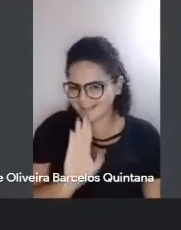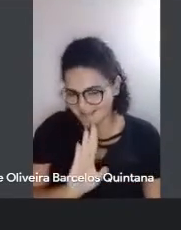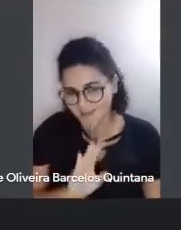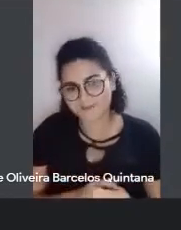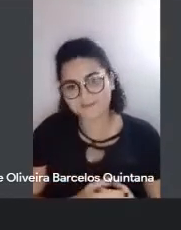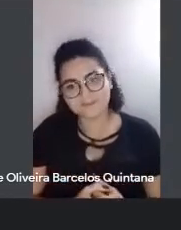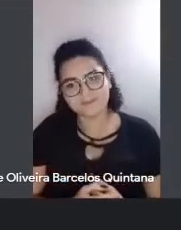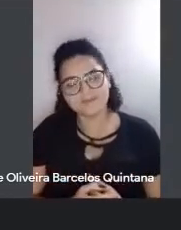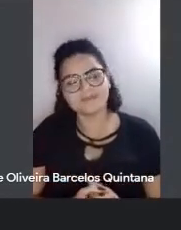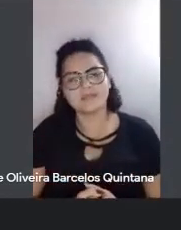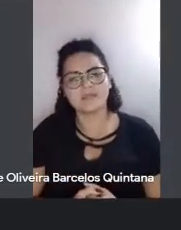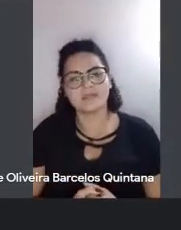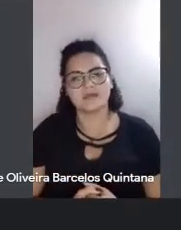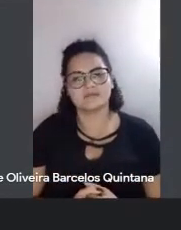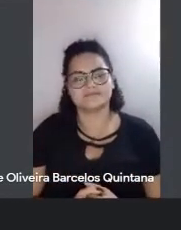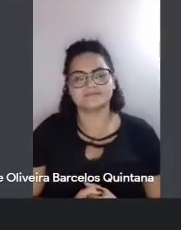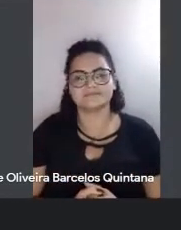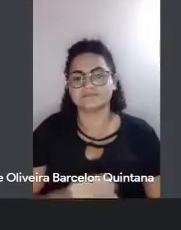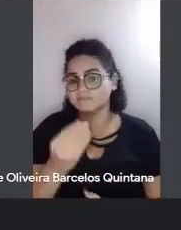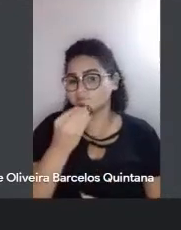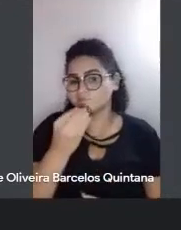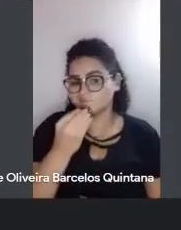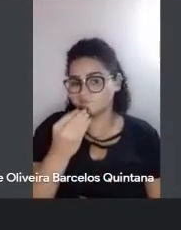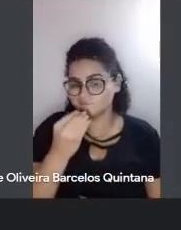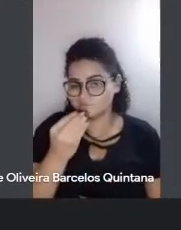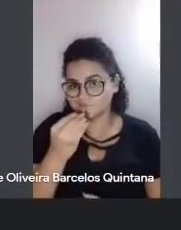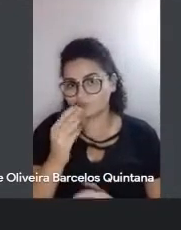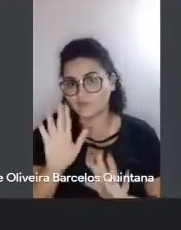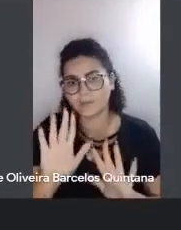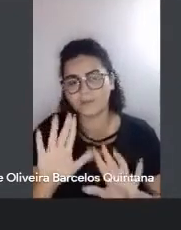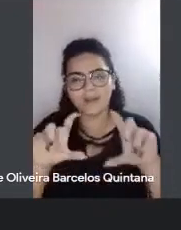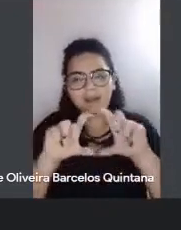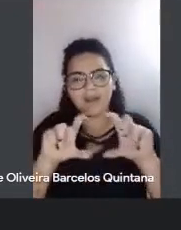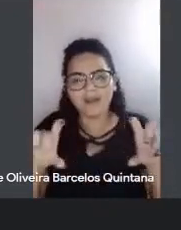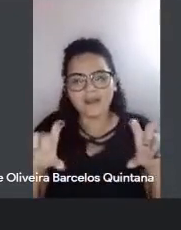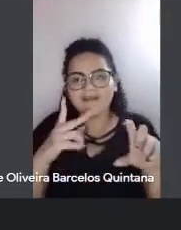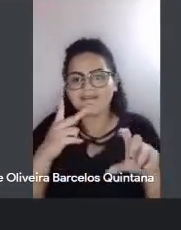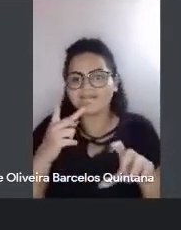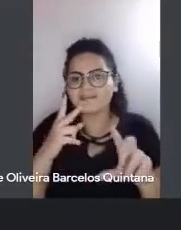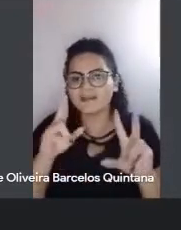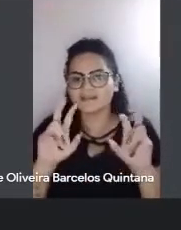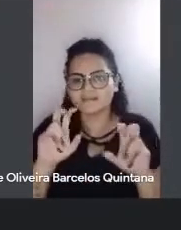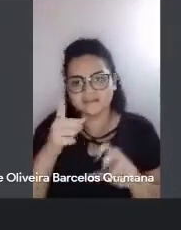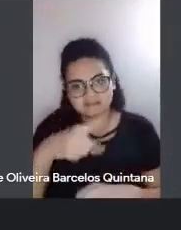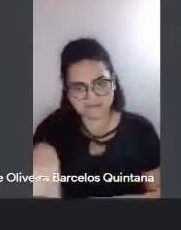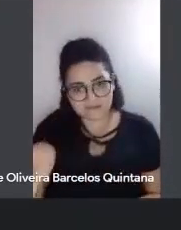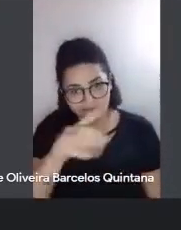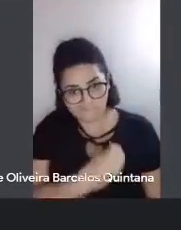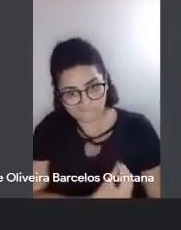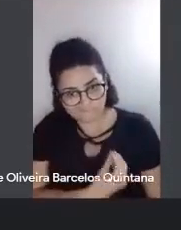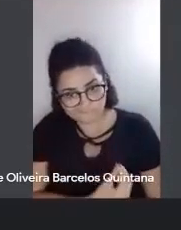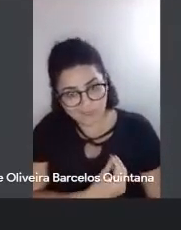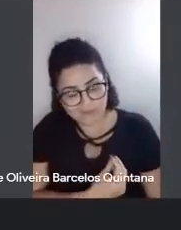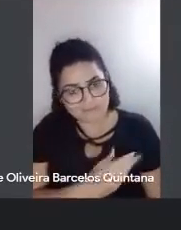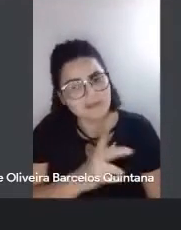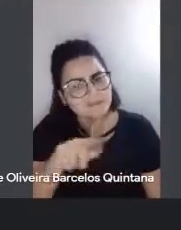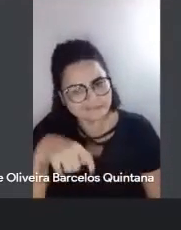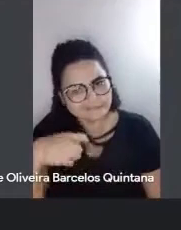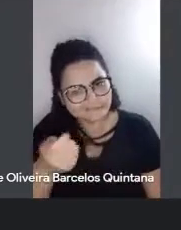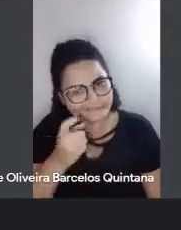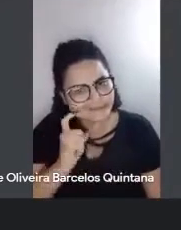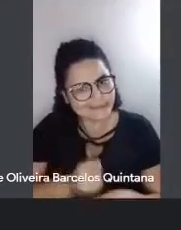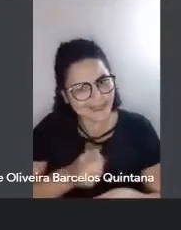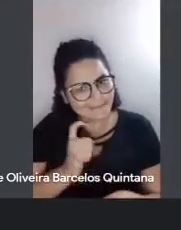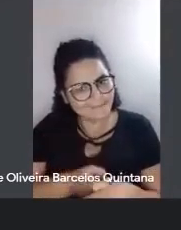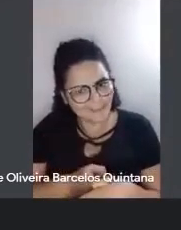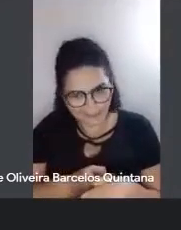peguei, ele devia ter apanhado o Manuel Bandeira, mas é um verso do Mangue que ele diz, essa gente que vive porque é teimosa, é um pouco